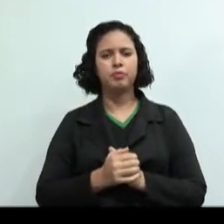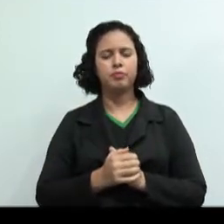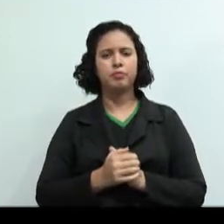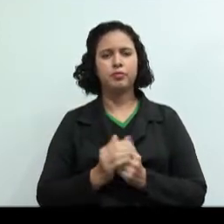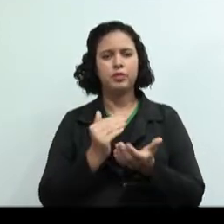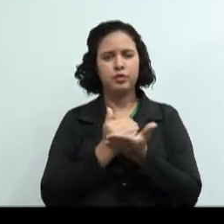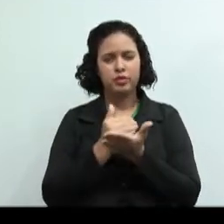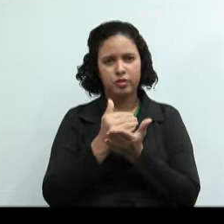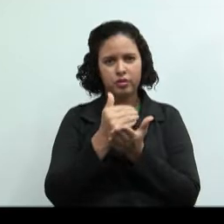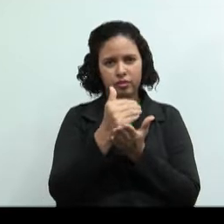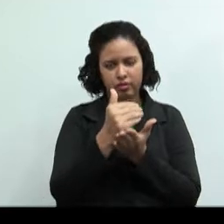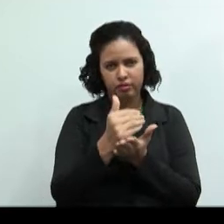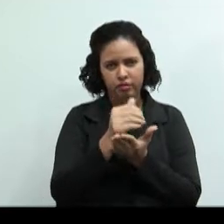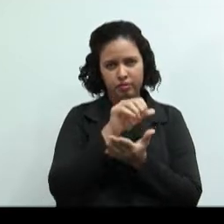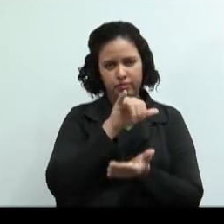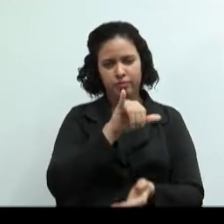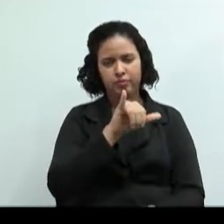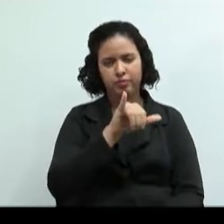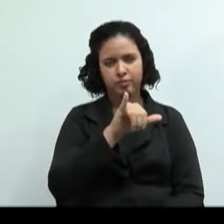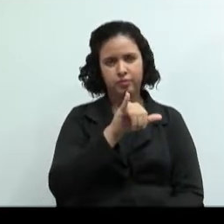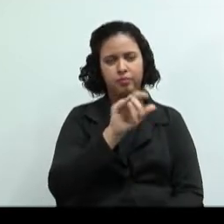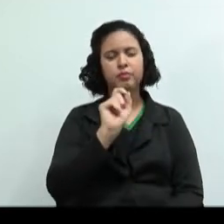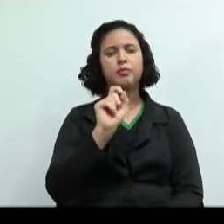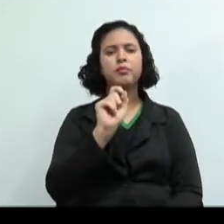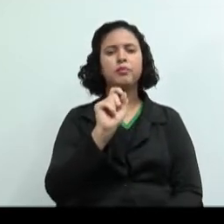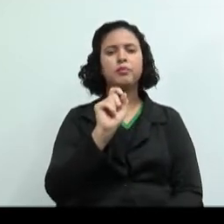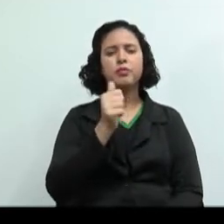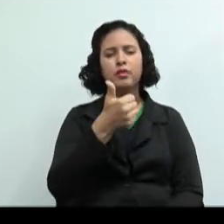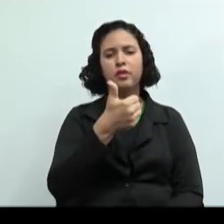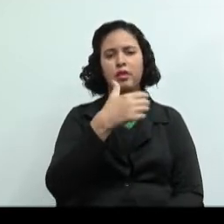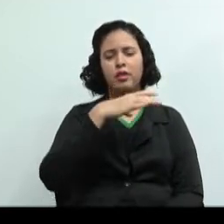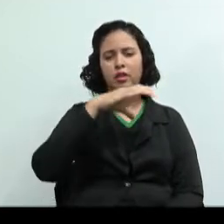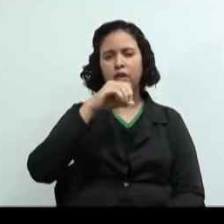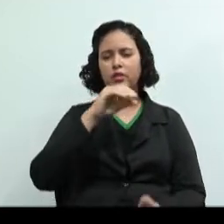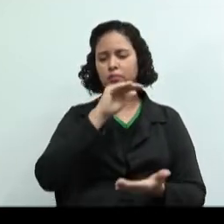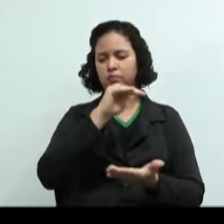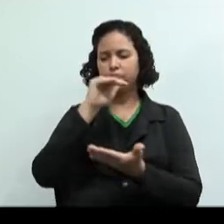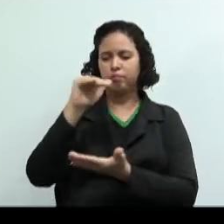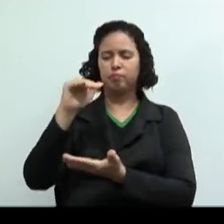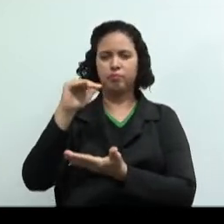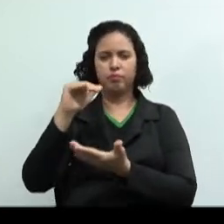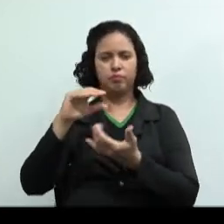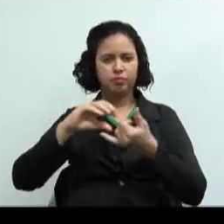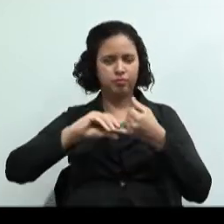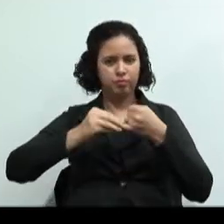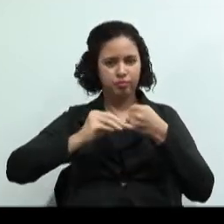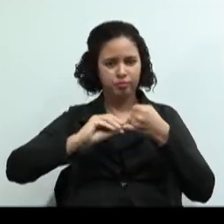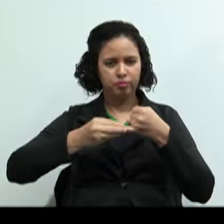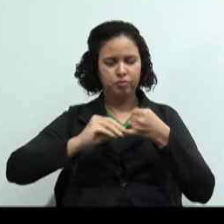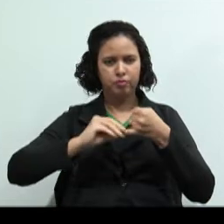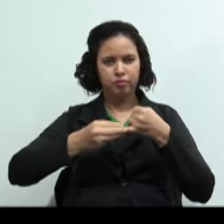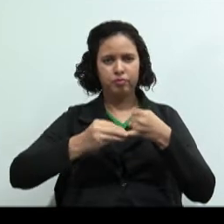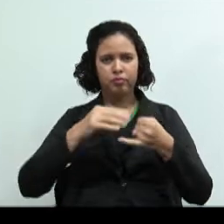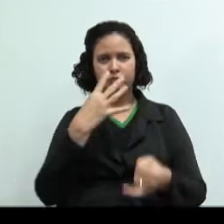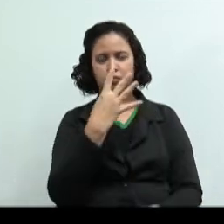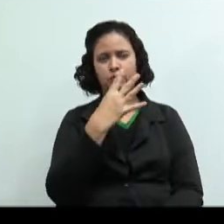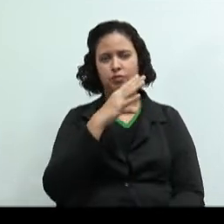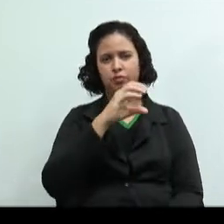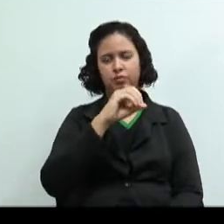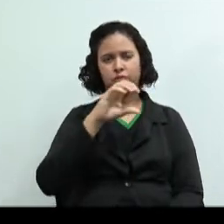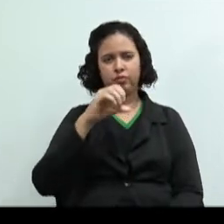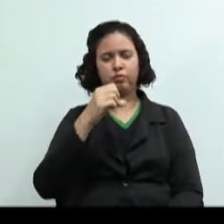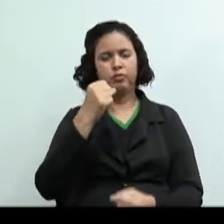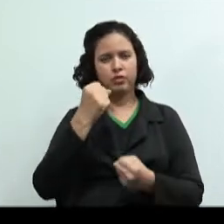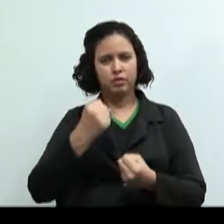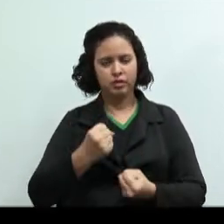Vamos colocar 10 sacos de feijão de 50 quilos. 400 reais. Vai dar 4 mil reais, não isso, professor? Então,